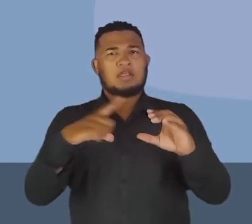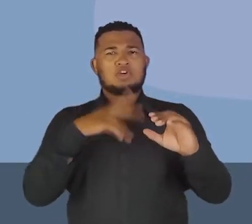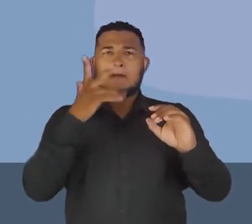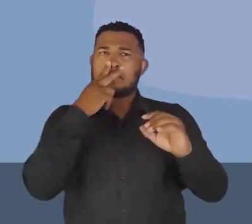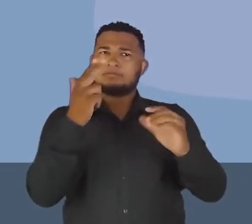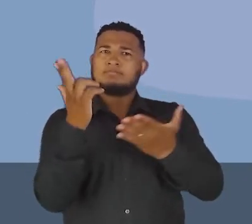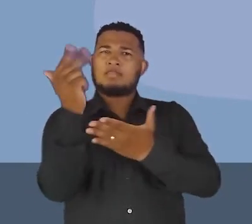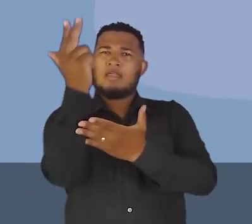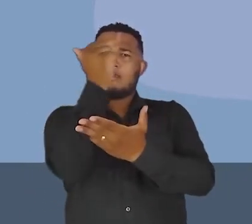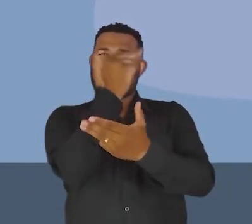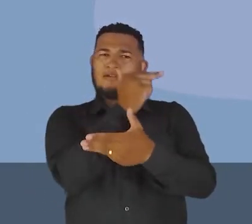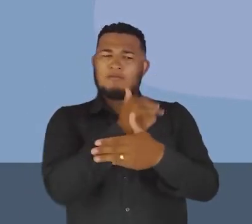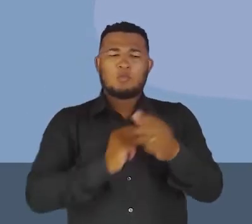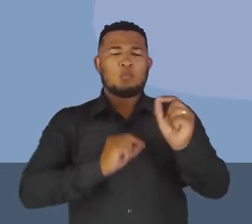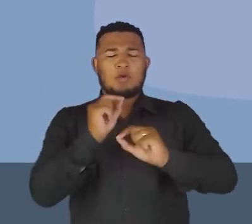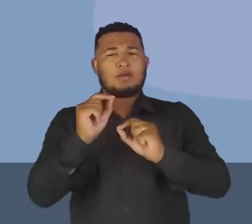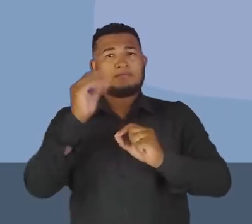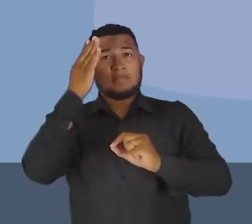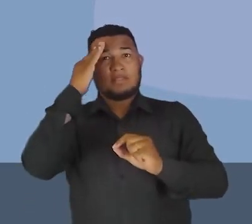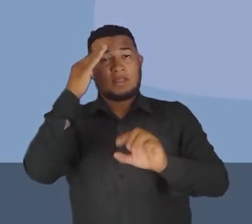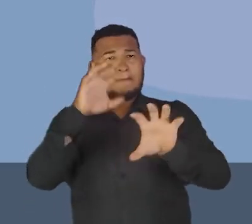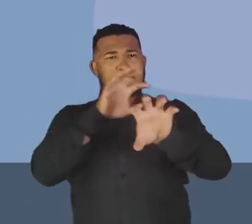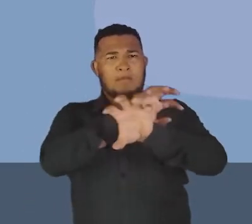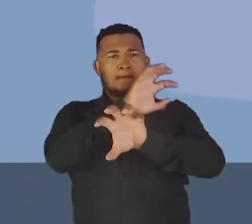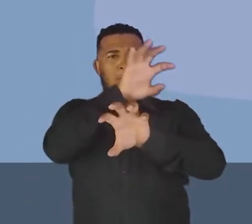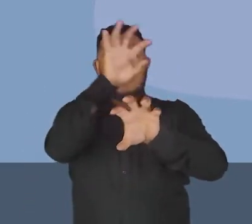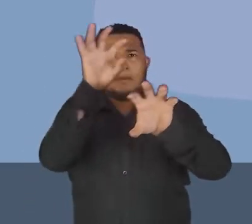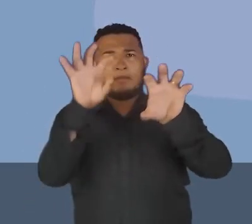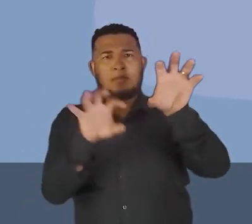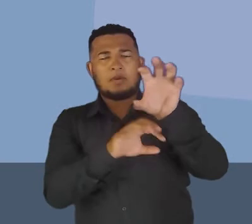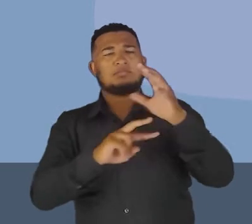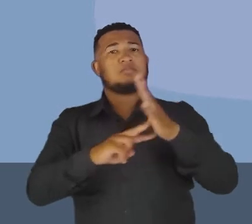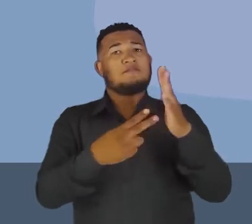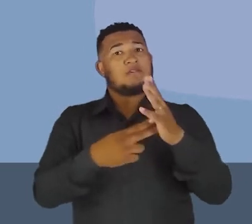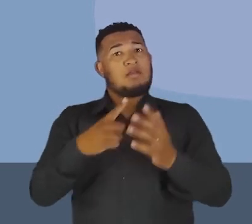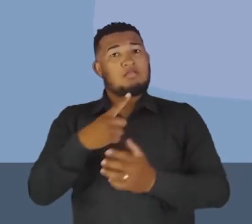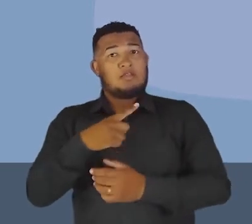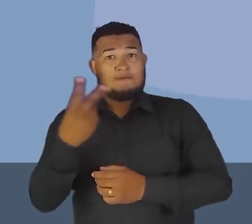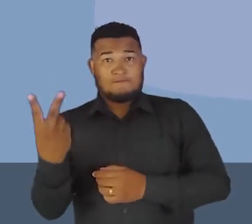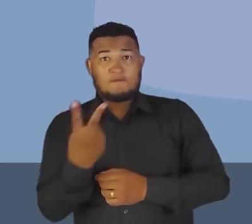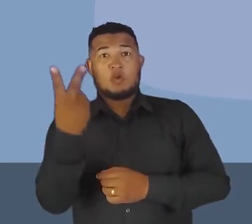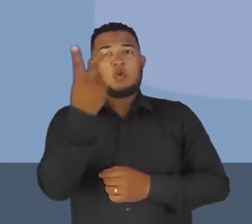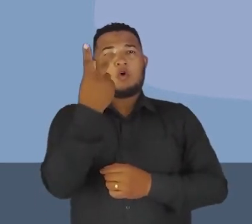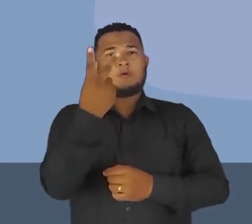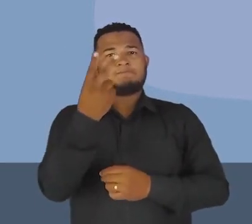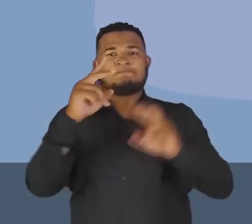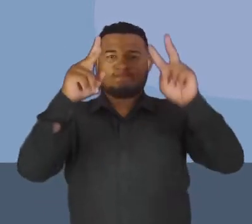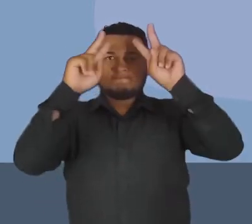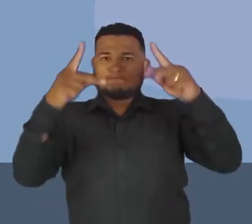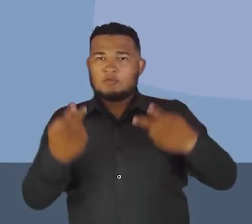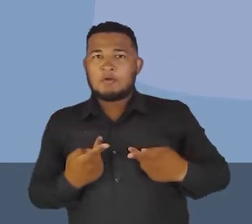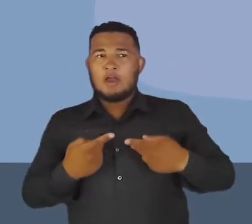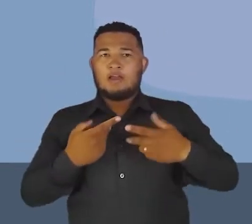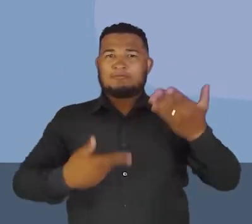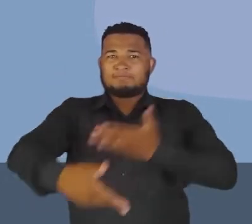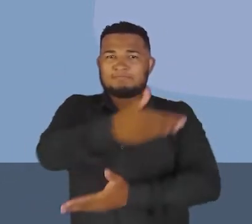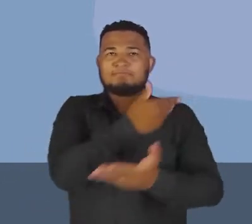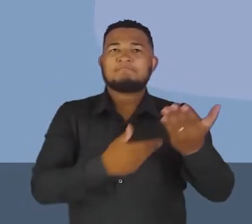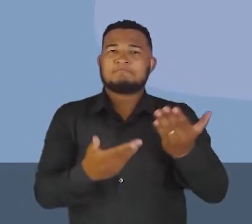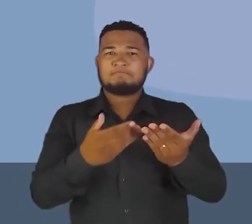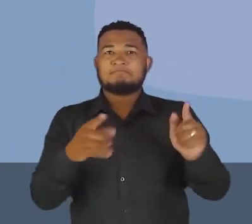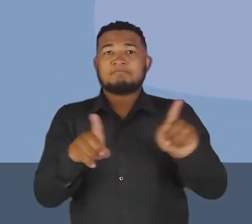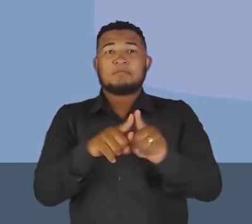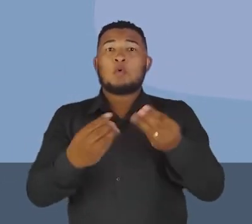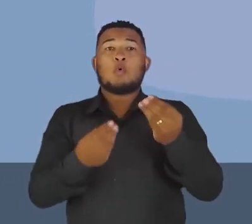né? Para vocês entenderem, então, que a escola sustentável, ela está atrelada a valores, relações humanas, né? A ideia da